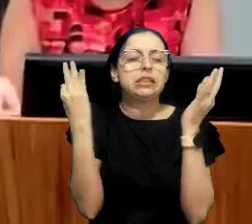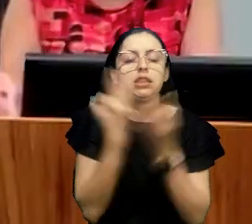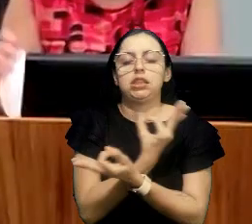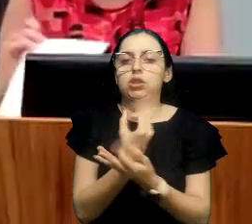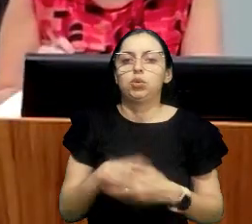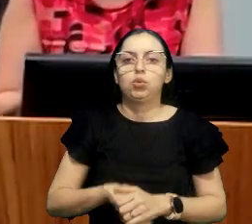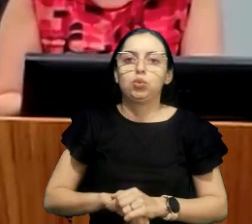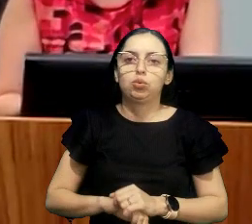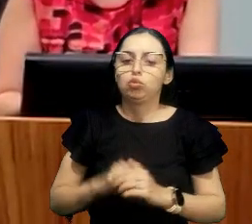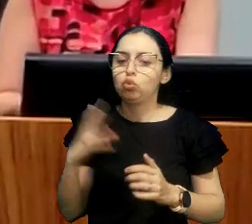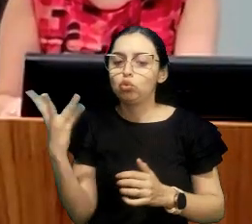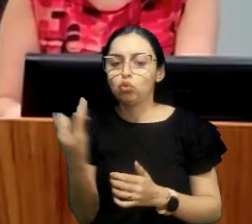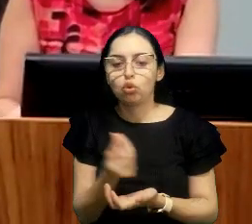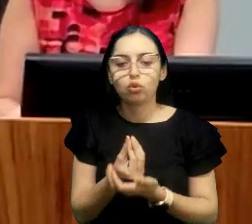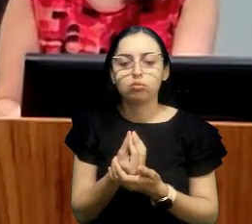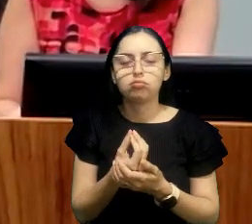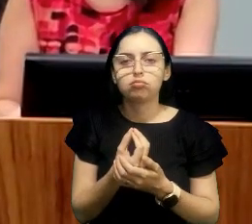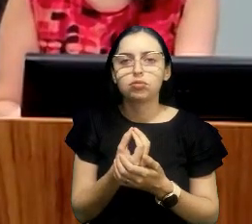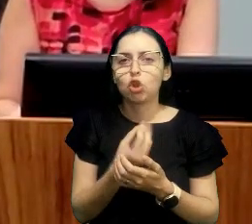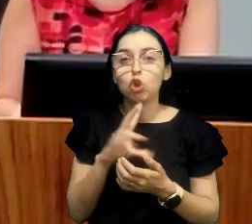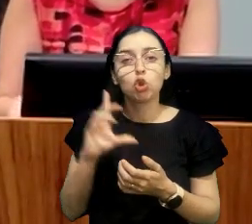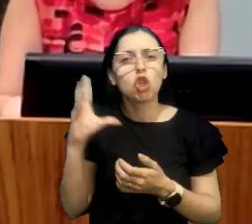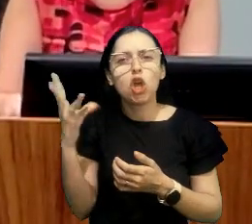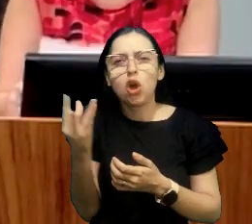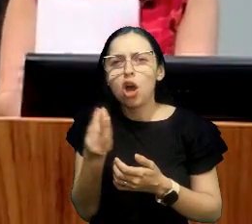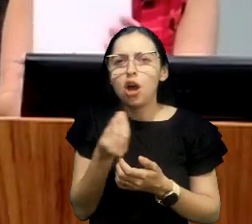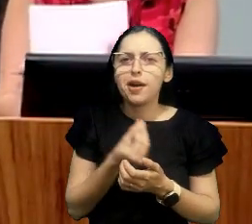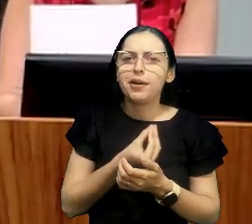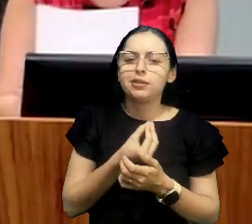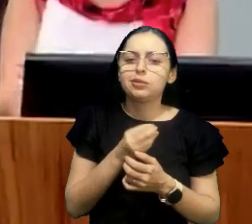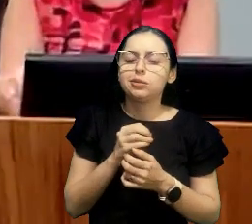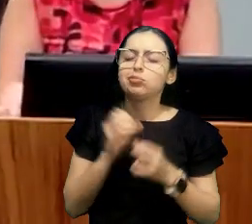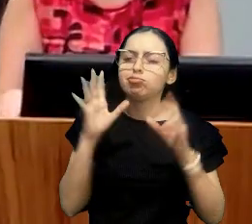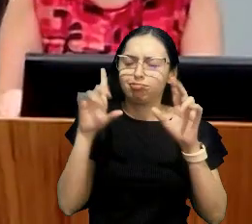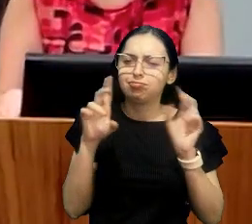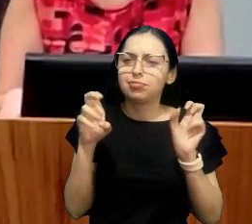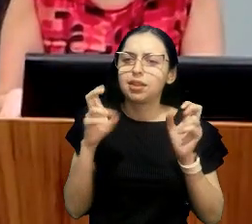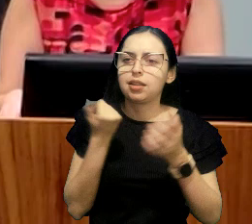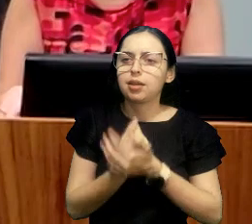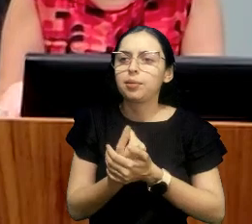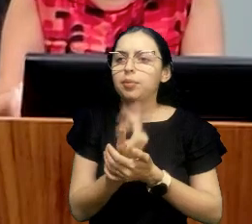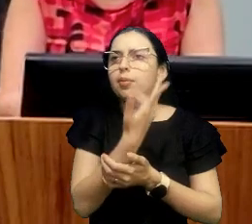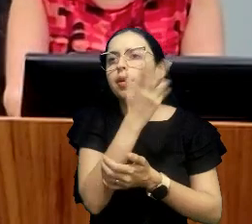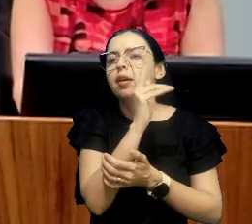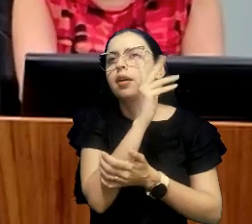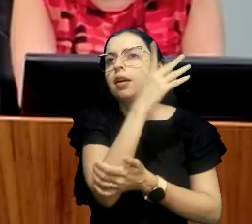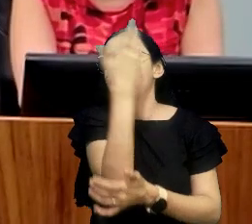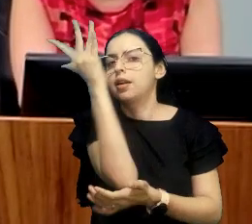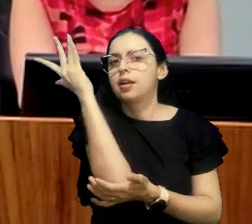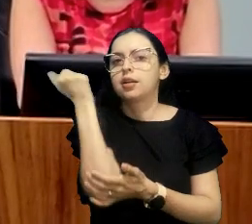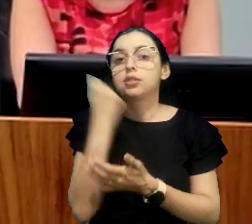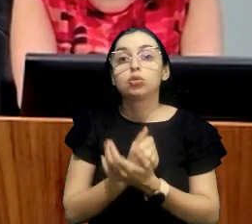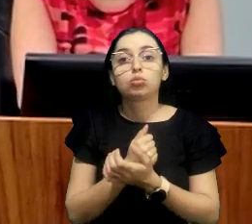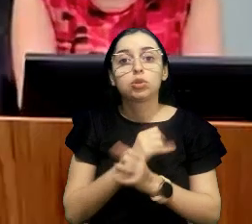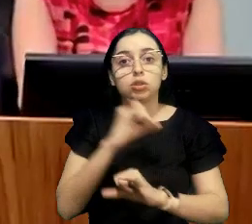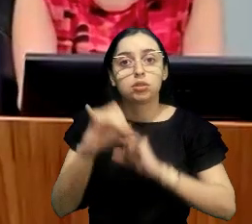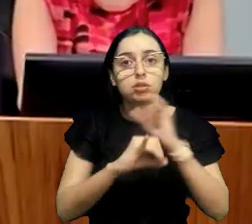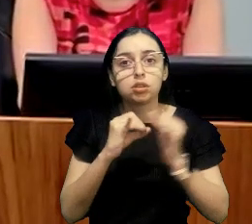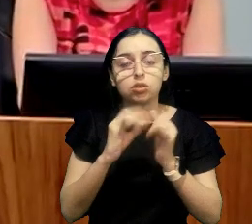de, em outras áreas também, mas eu destaco o trabalho na área de ambiental, desde a plataforma de